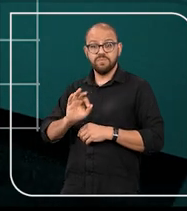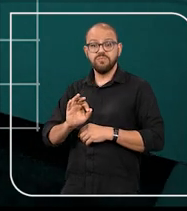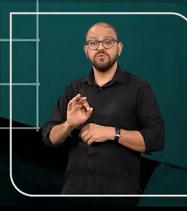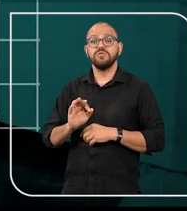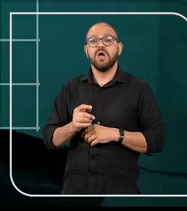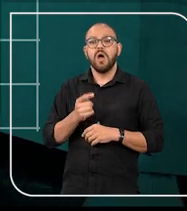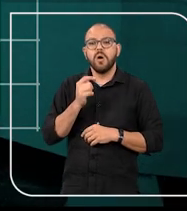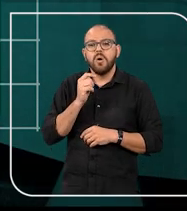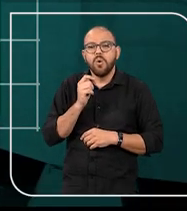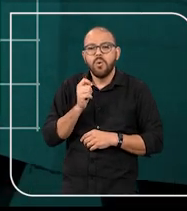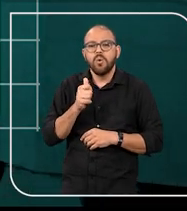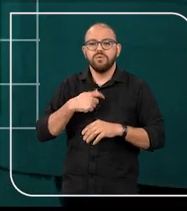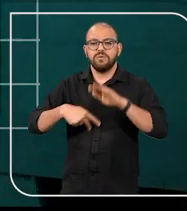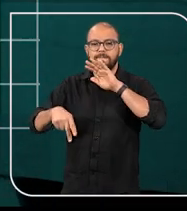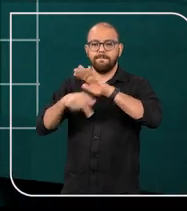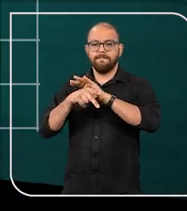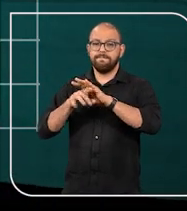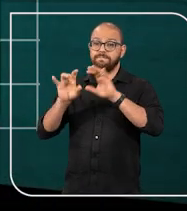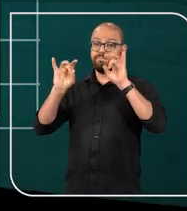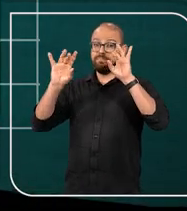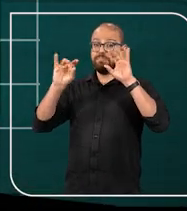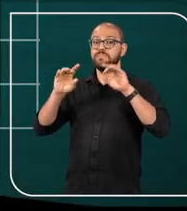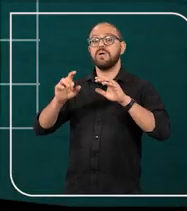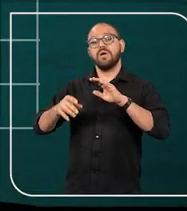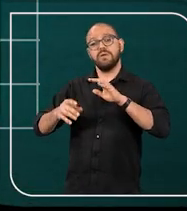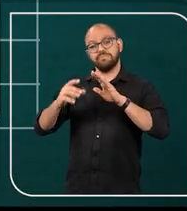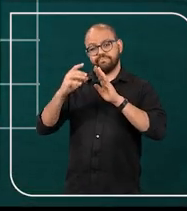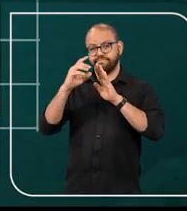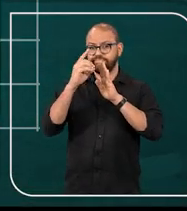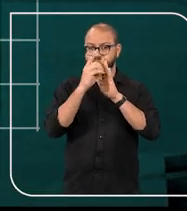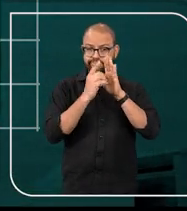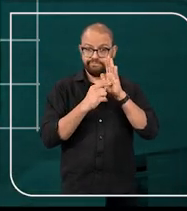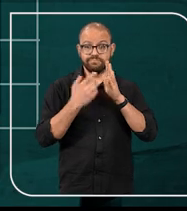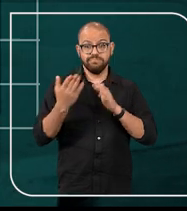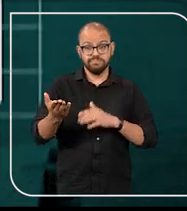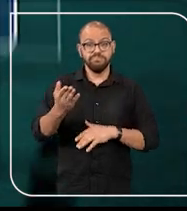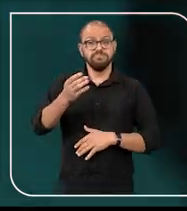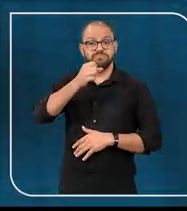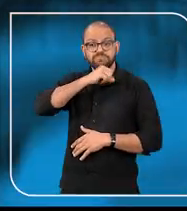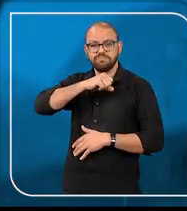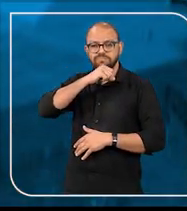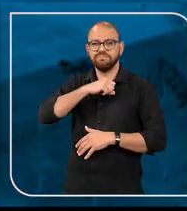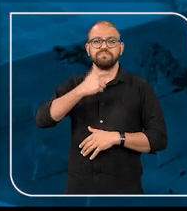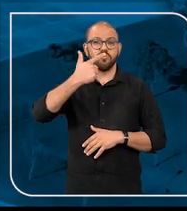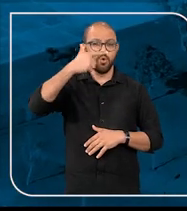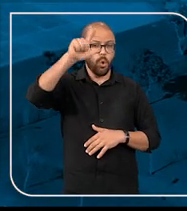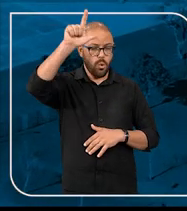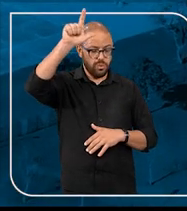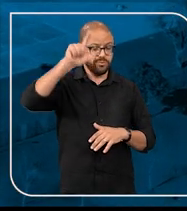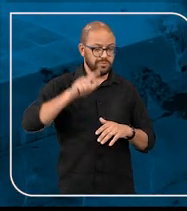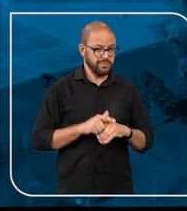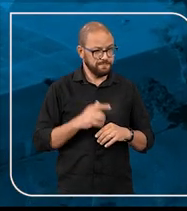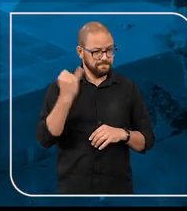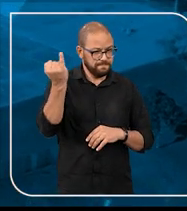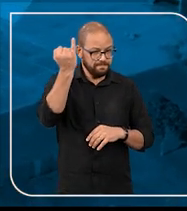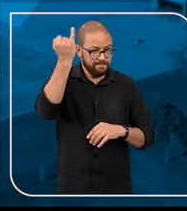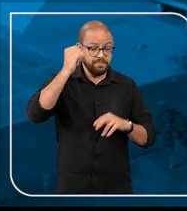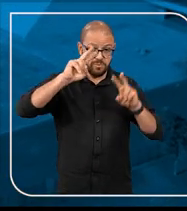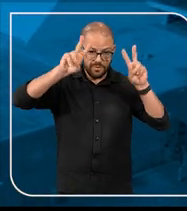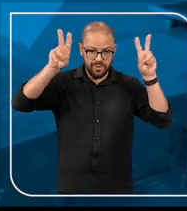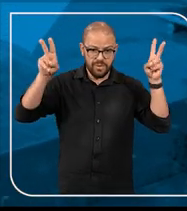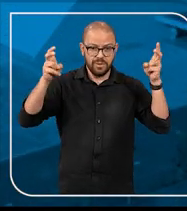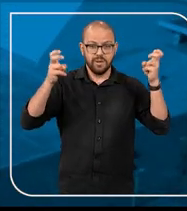quase 9% possuem destaque de prioridade do Estatuto do Idoso. Outra ação de